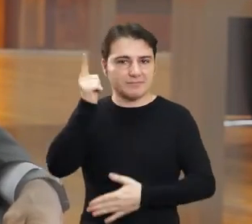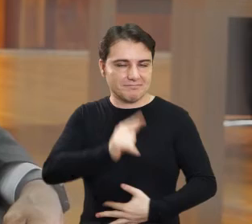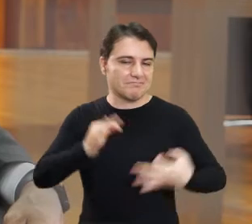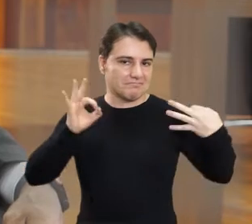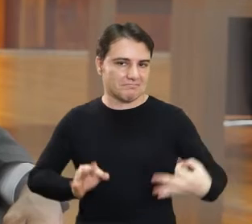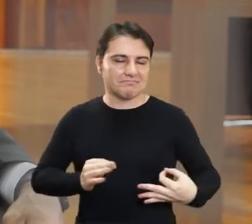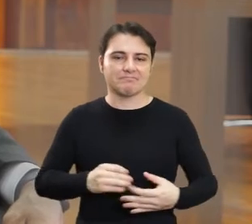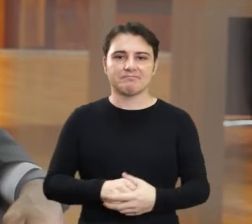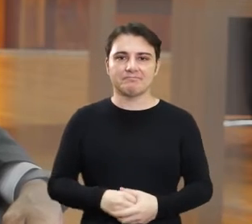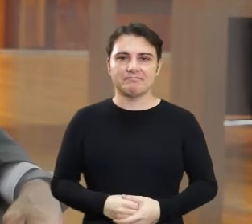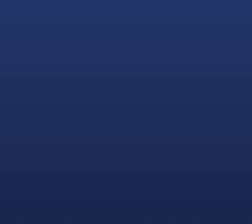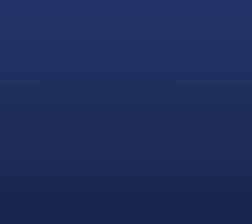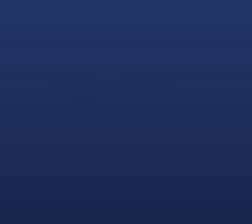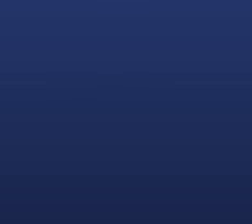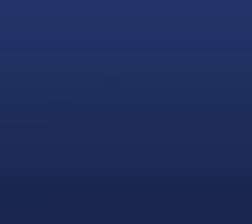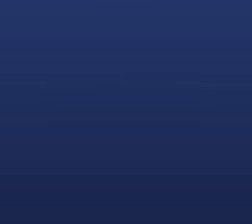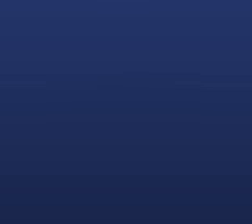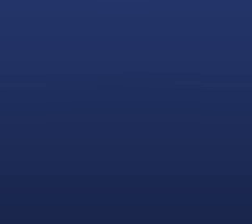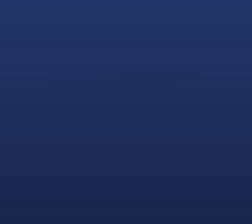ter certeza, nós iremos fazer.